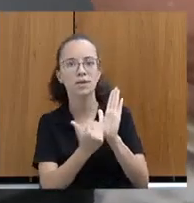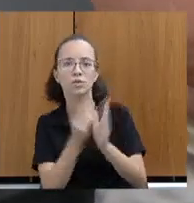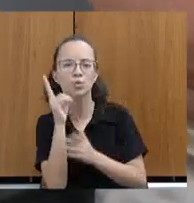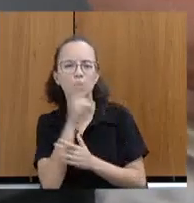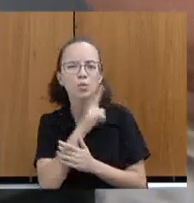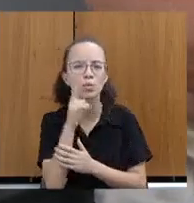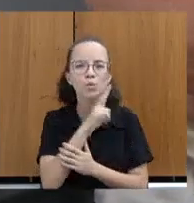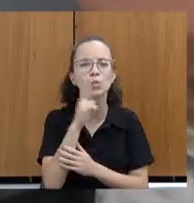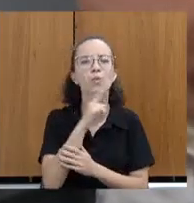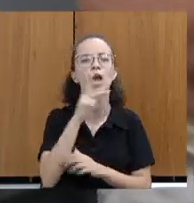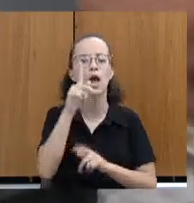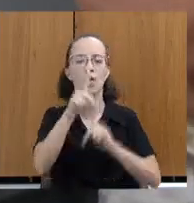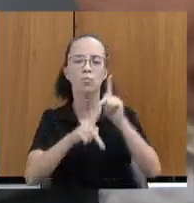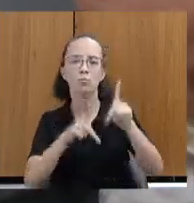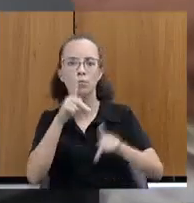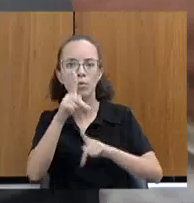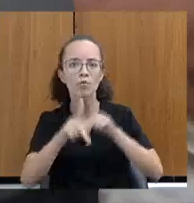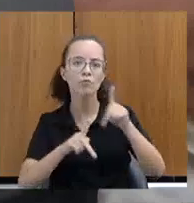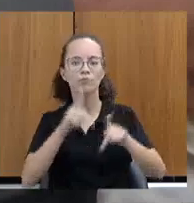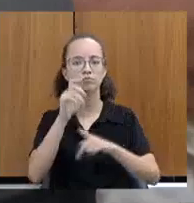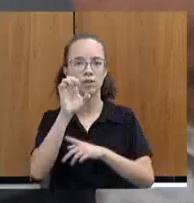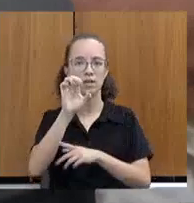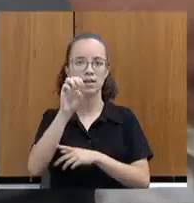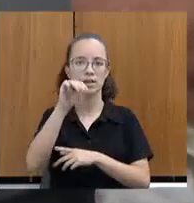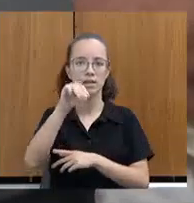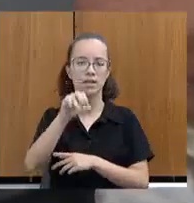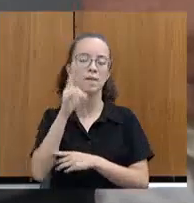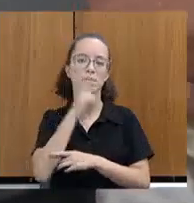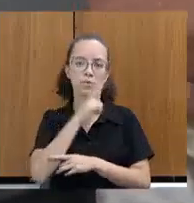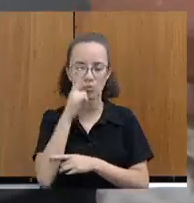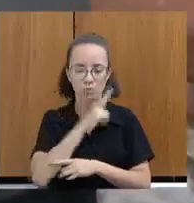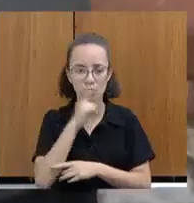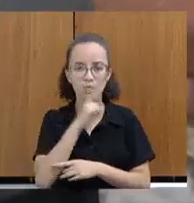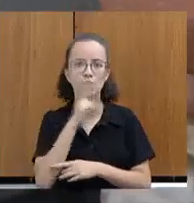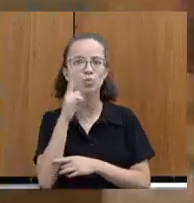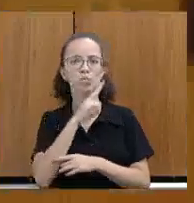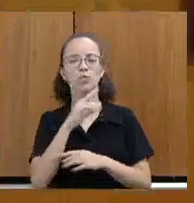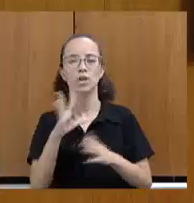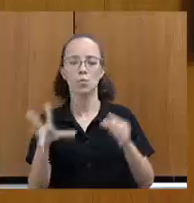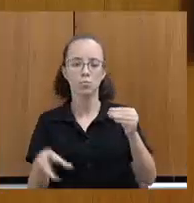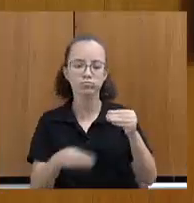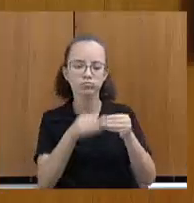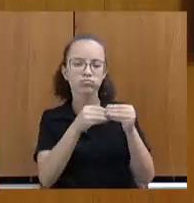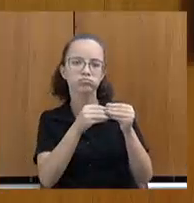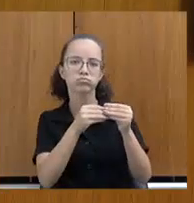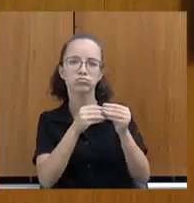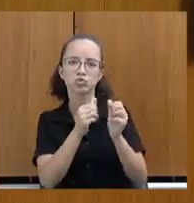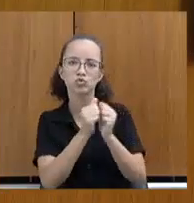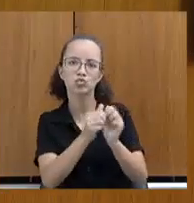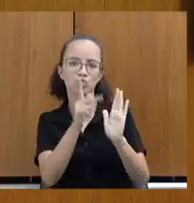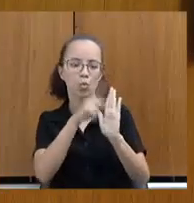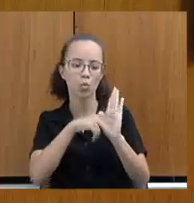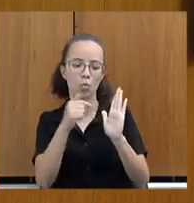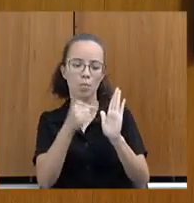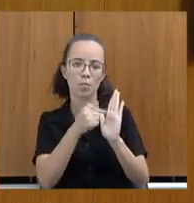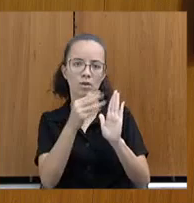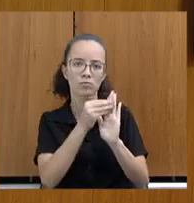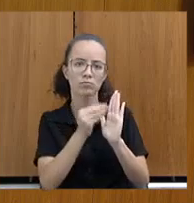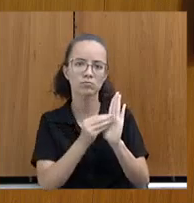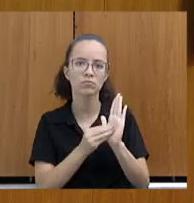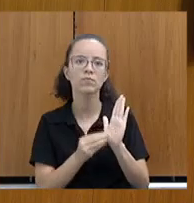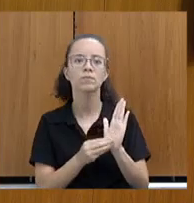apátridas. Aqui, no caso, é isso, o protocolo que deve vir junto com o plano, não é? O protocolo vem junto com o plano.